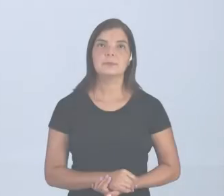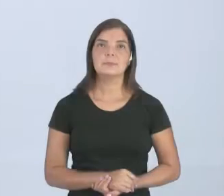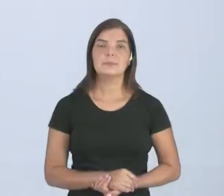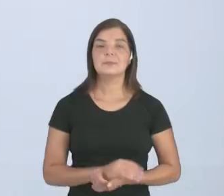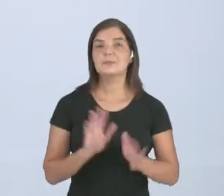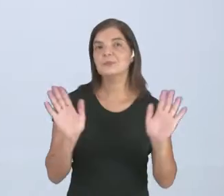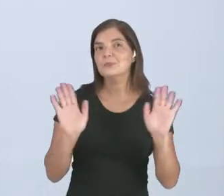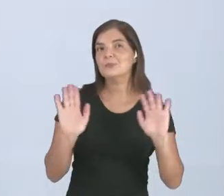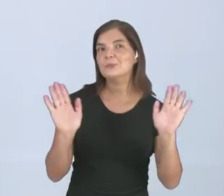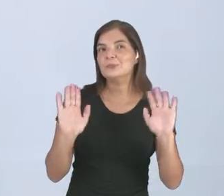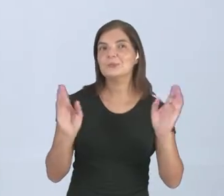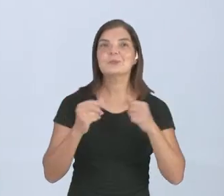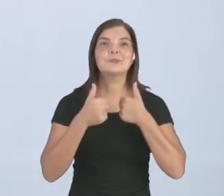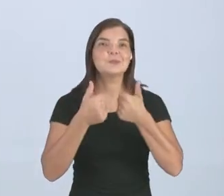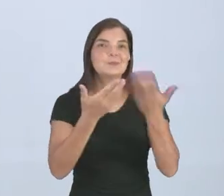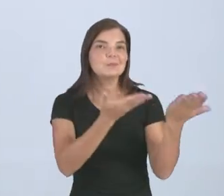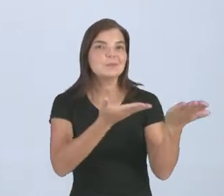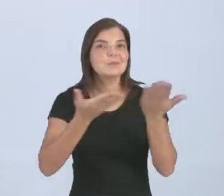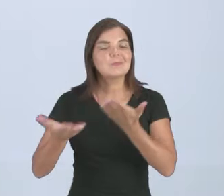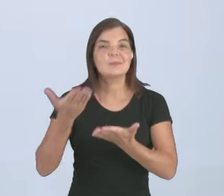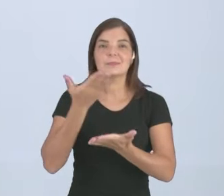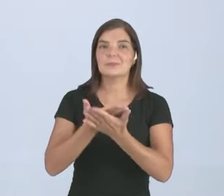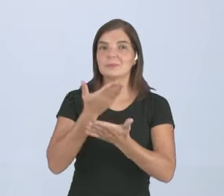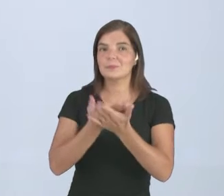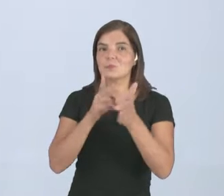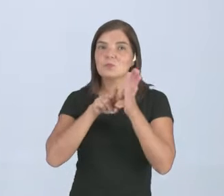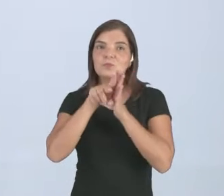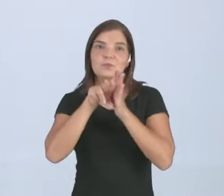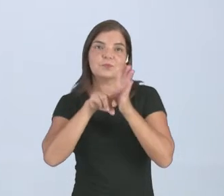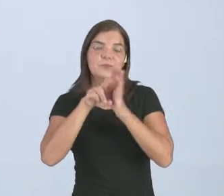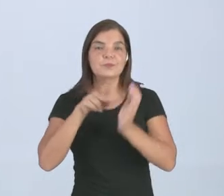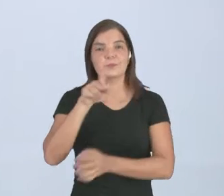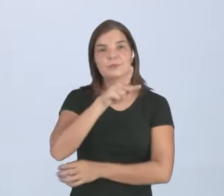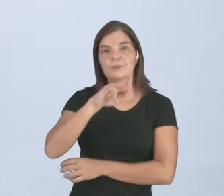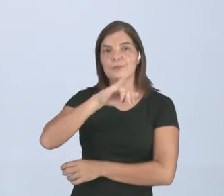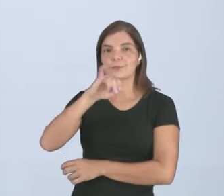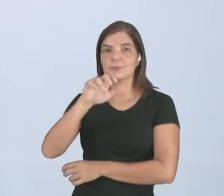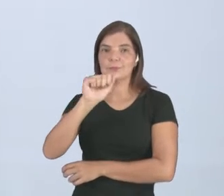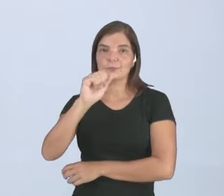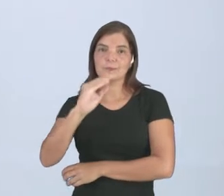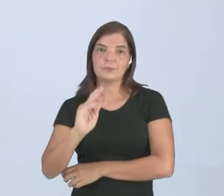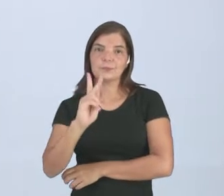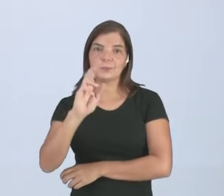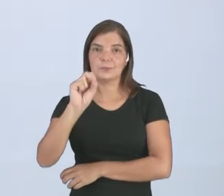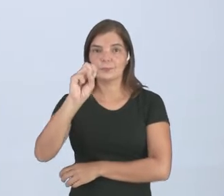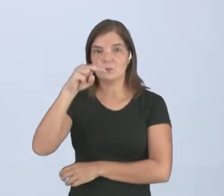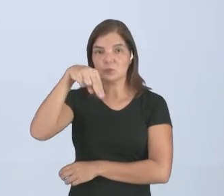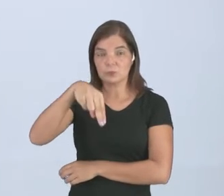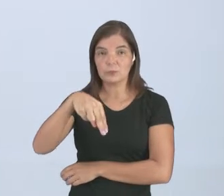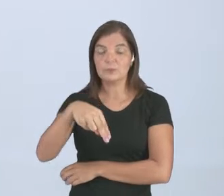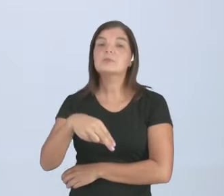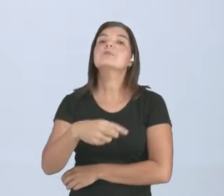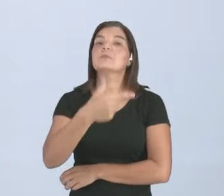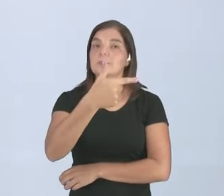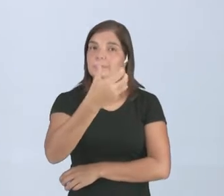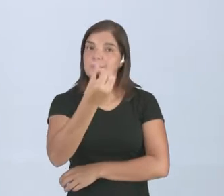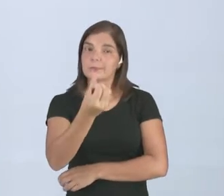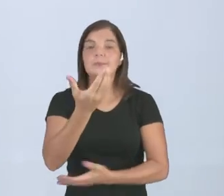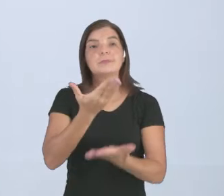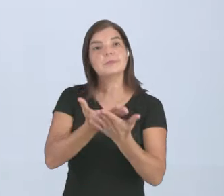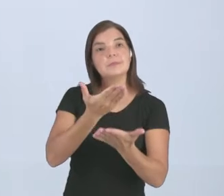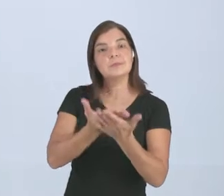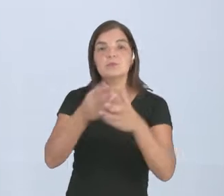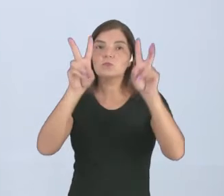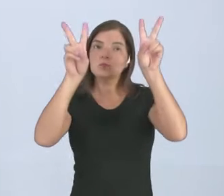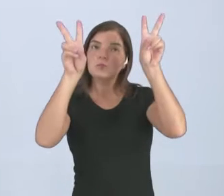Fala galera! Sejam bem-vindos a mais um aula de Biologia. Eu sou o professor Jackson, essa é nossa 26ª aula com